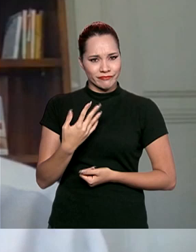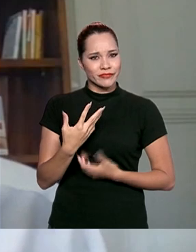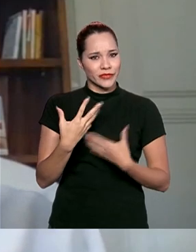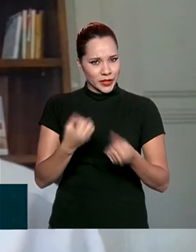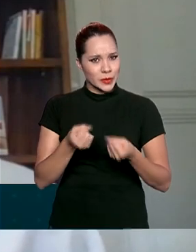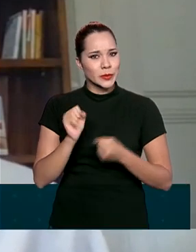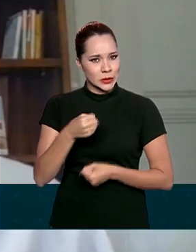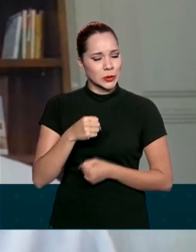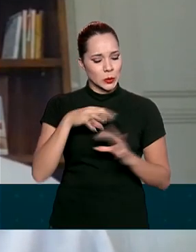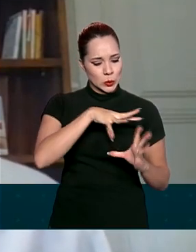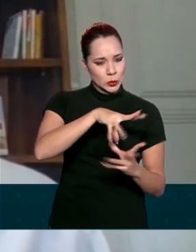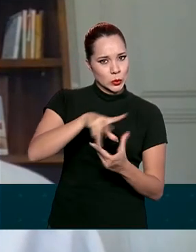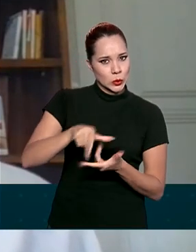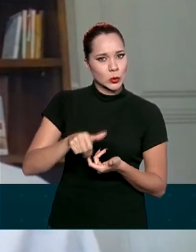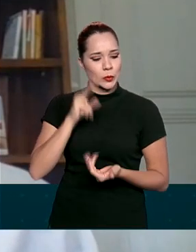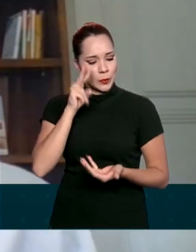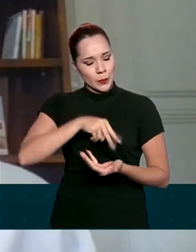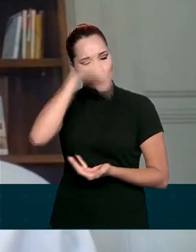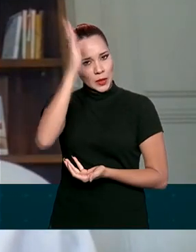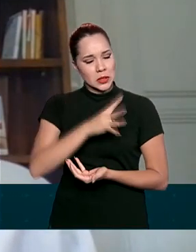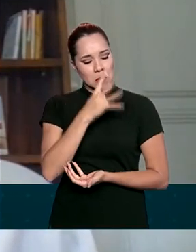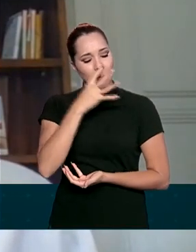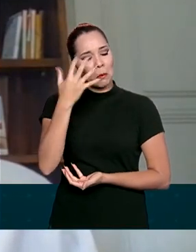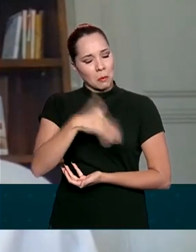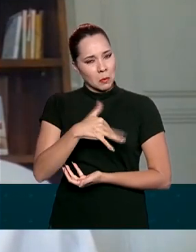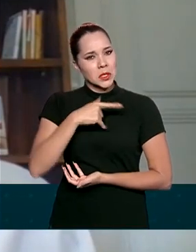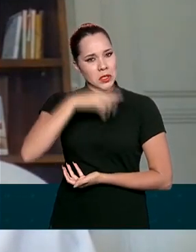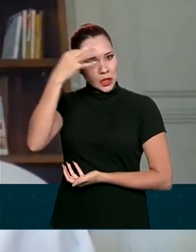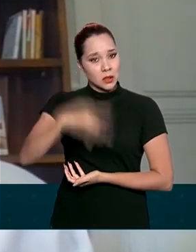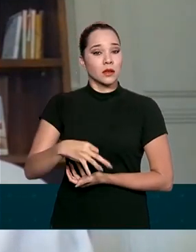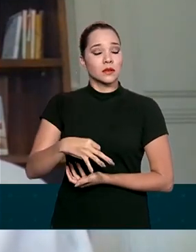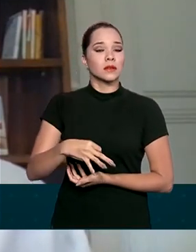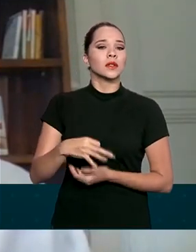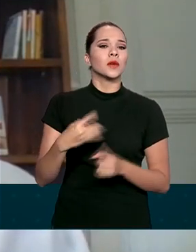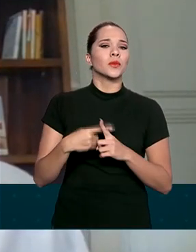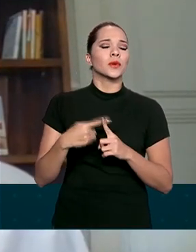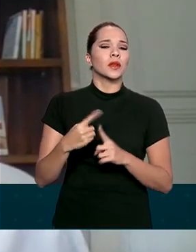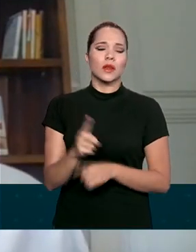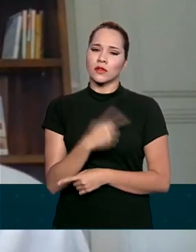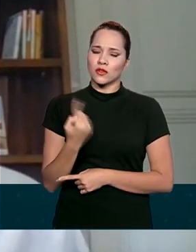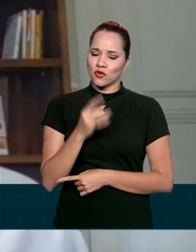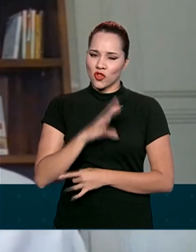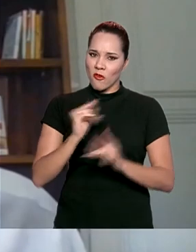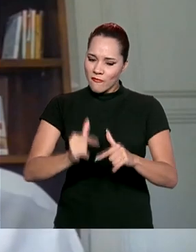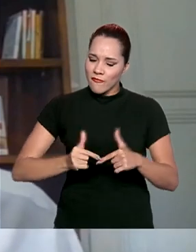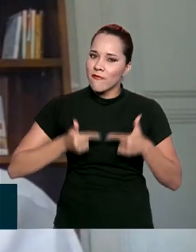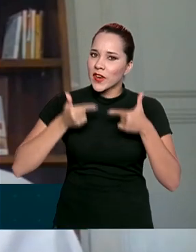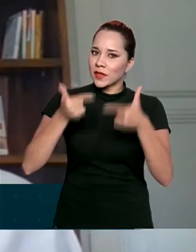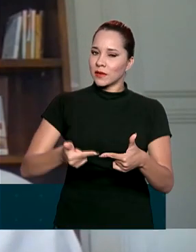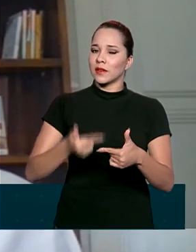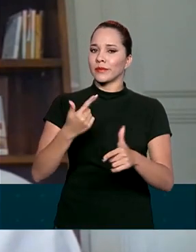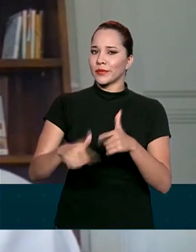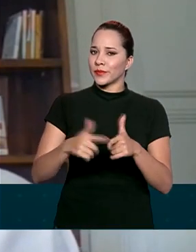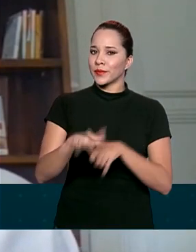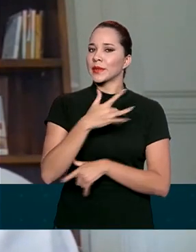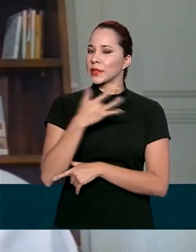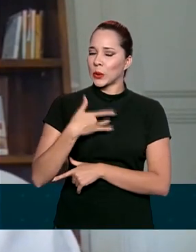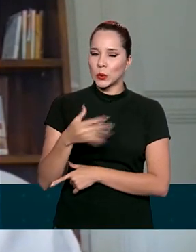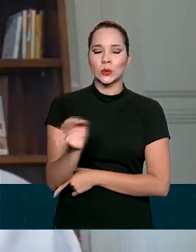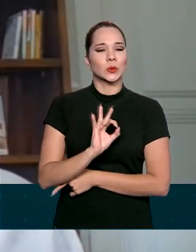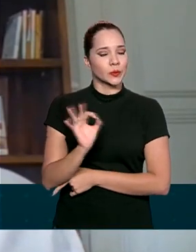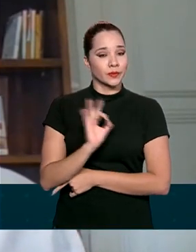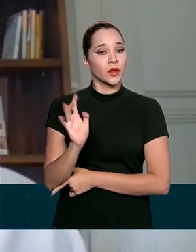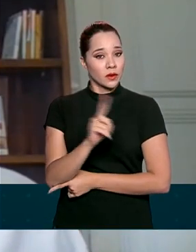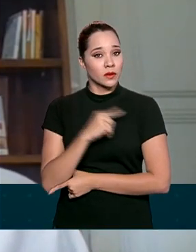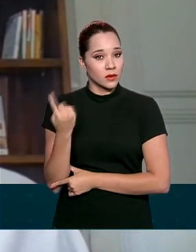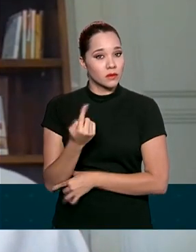eu tenho certeza e convicção disso, porque nós não estamos só enfrentando o problema da saúde, nós estamos